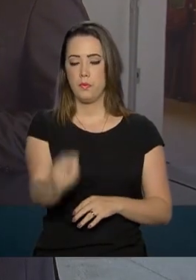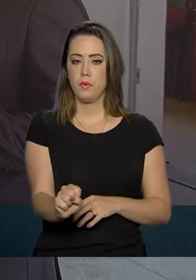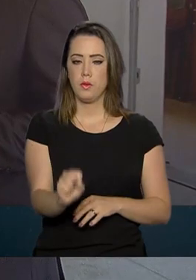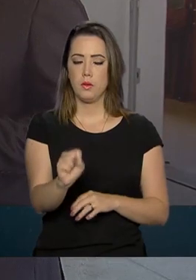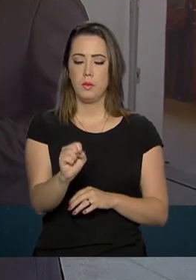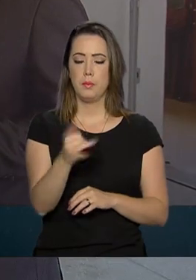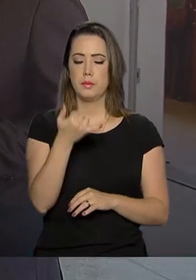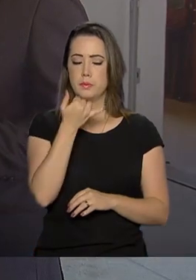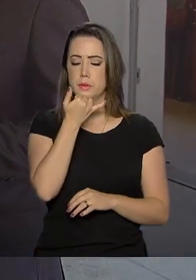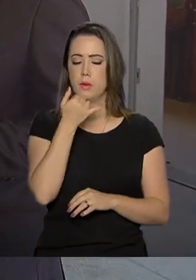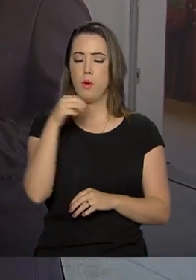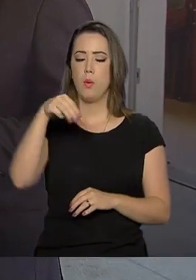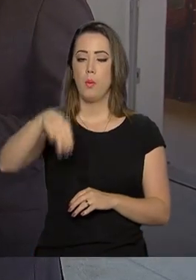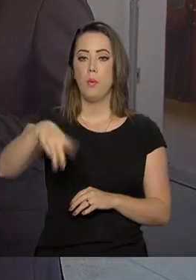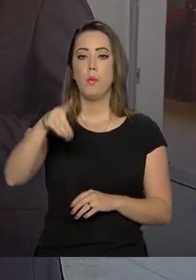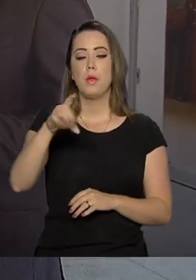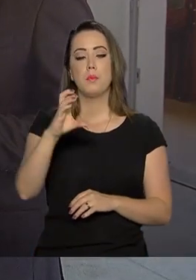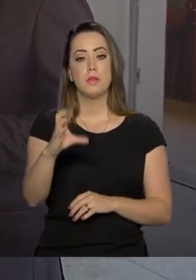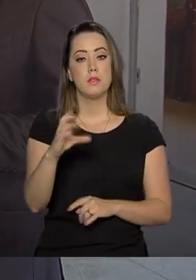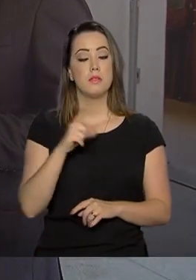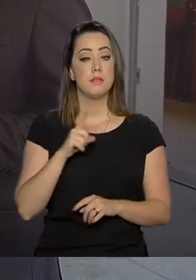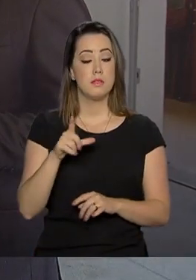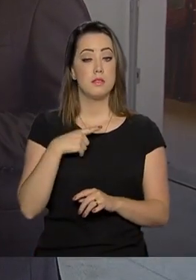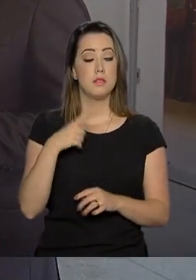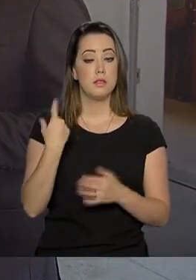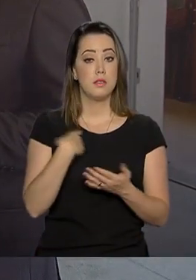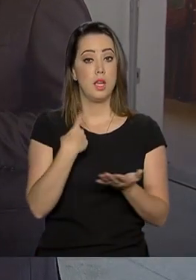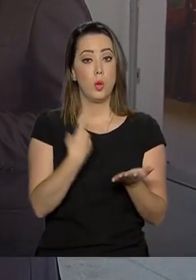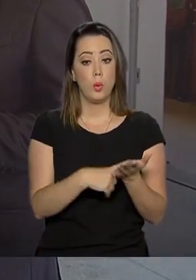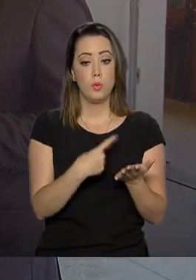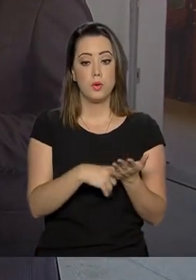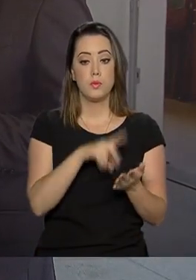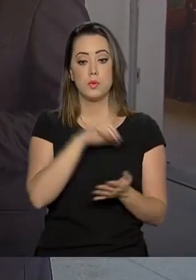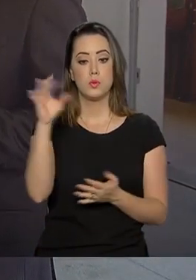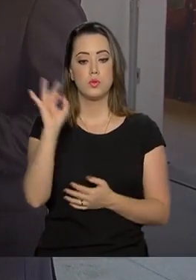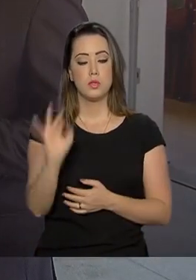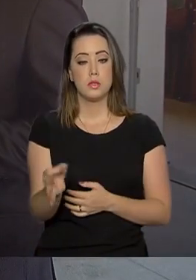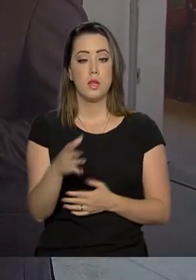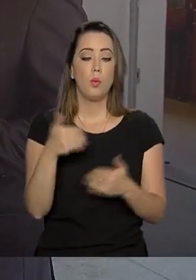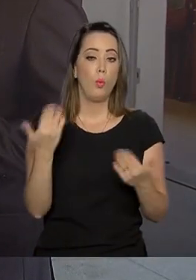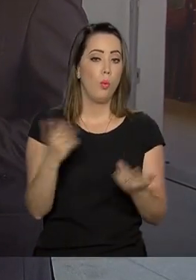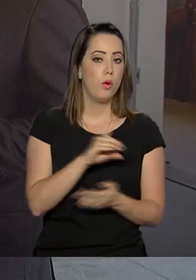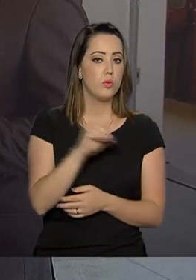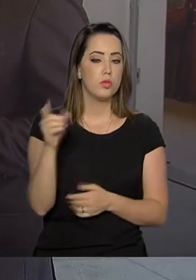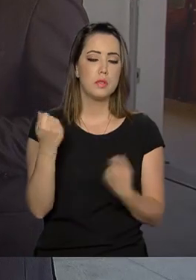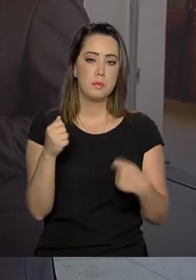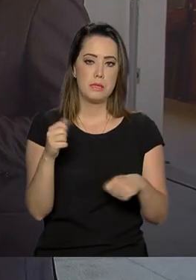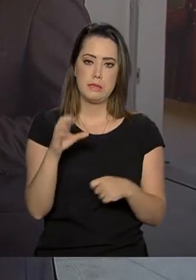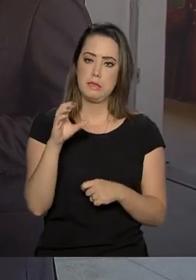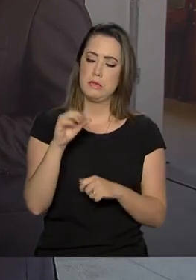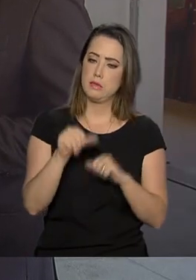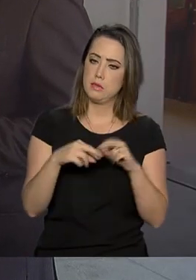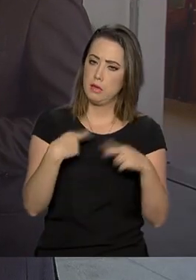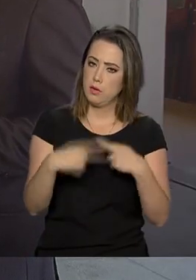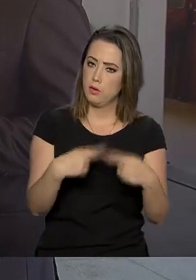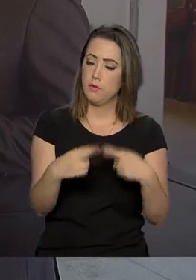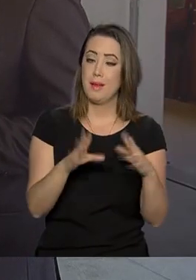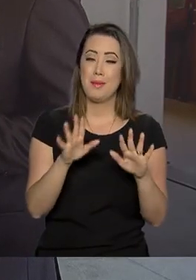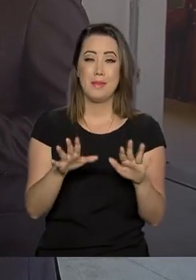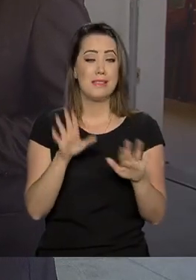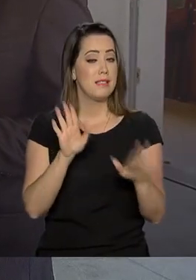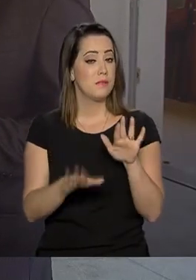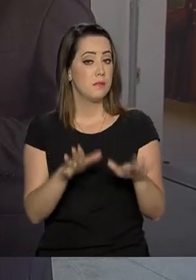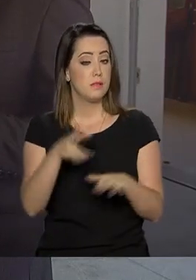o primeiro cadastro ou a renovação da inscrição no Cadastro Único. Mas nem todo mundo se lembra